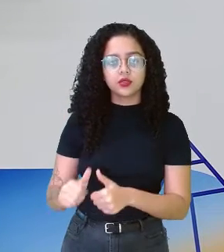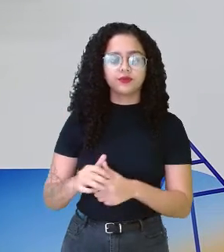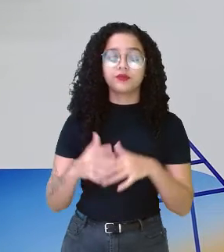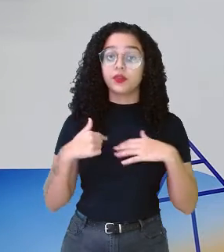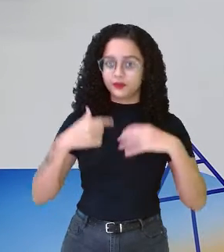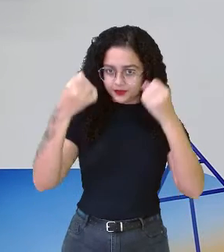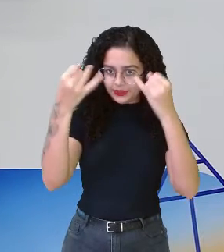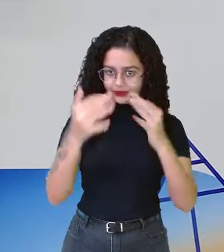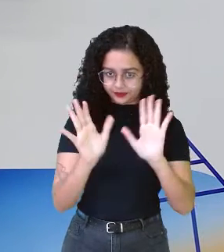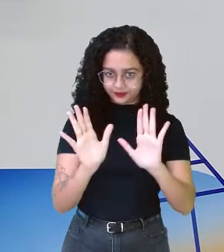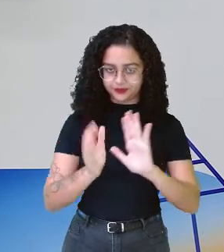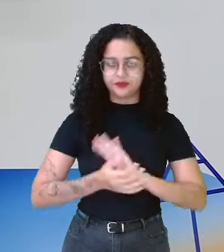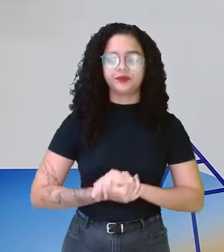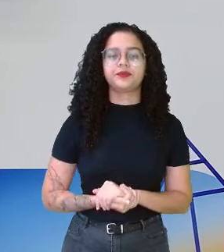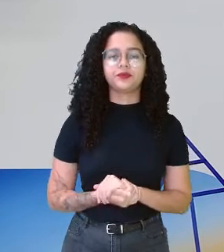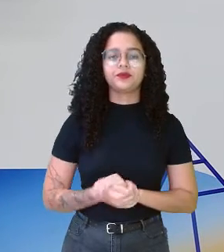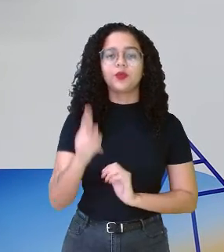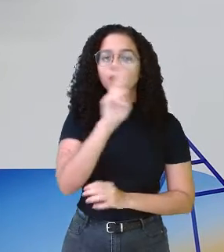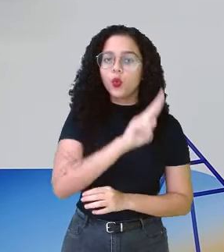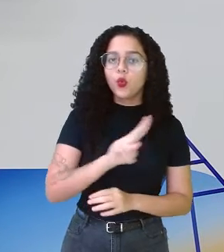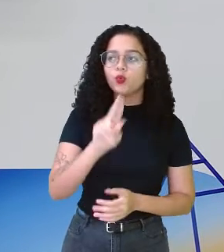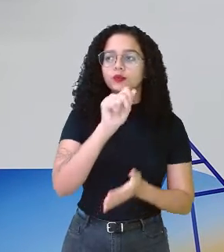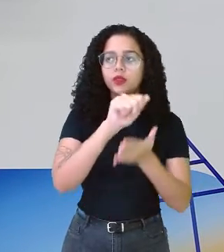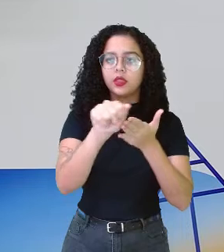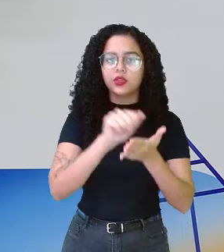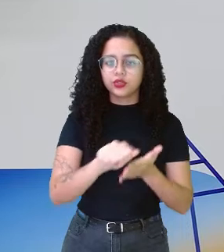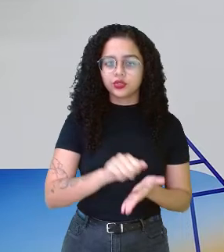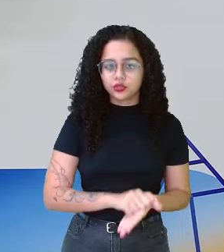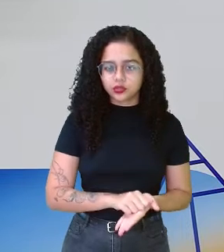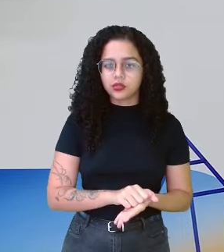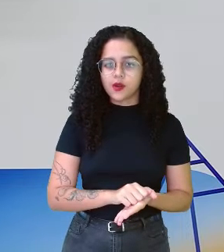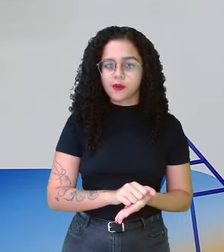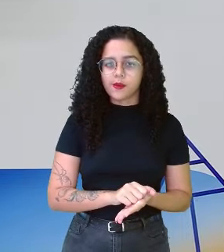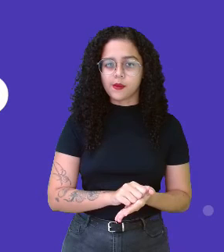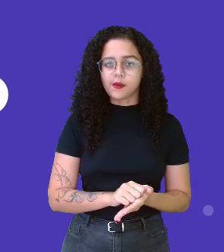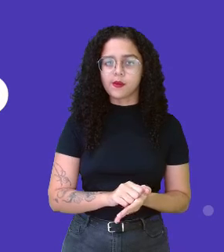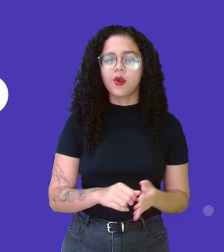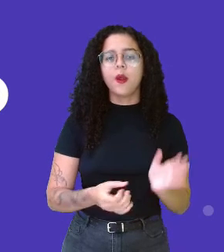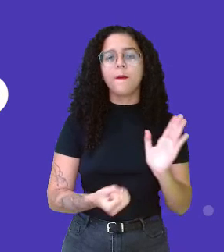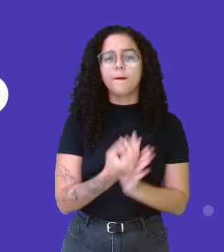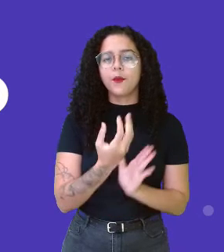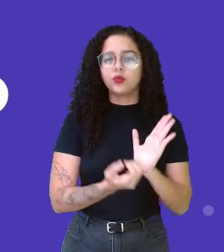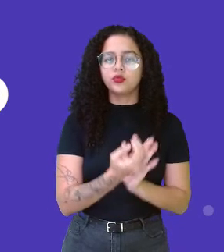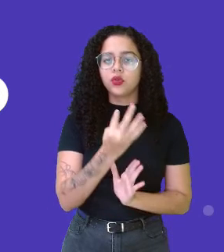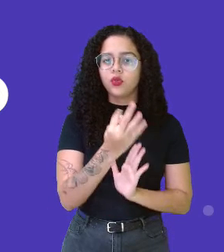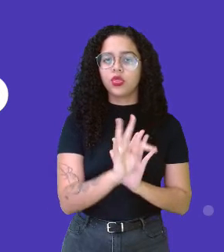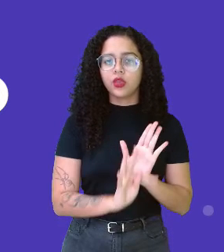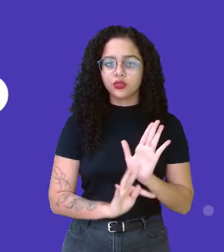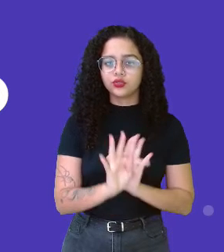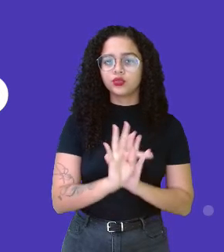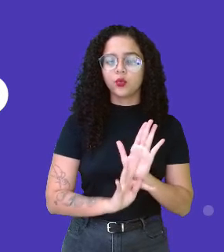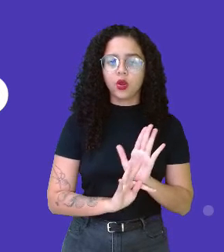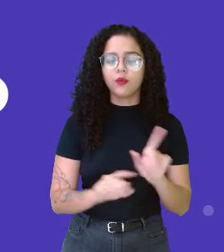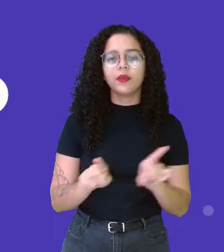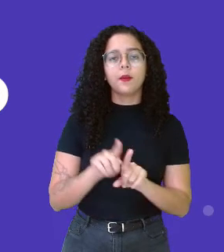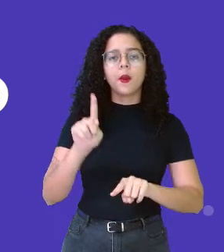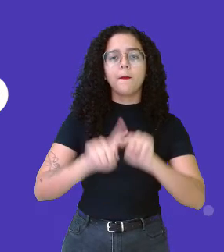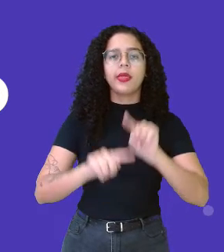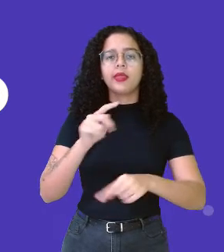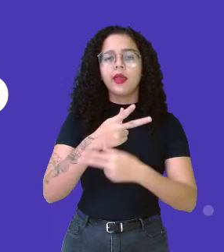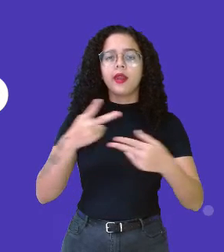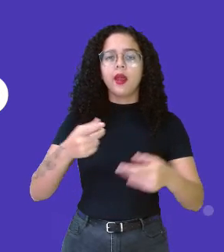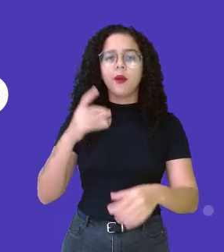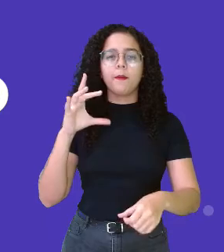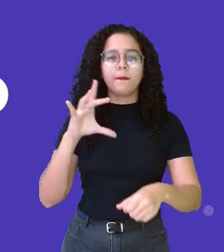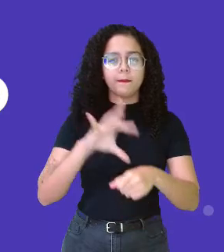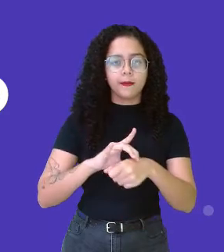vou explicar. O uso da escrita, a produção textual e o material concreto.